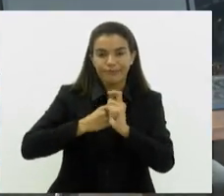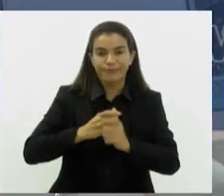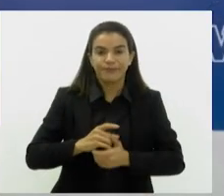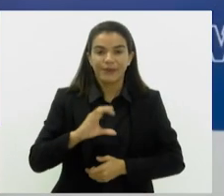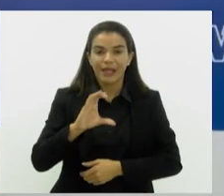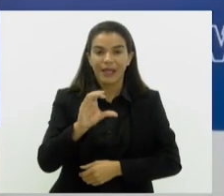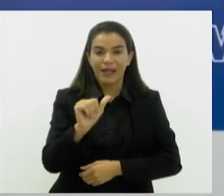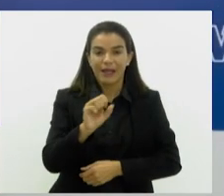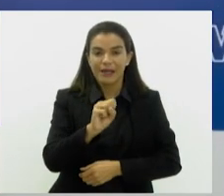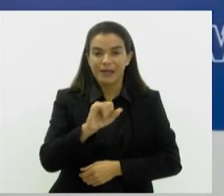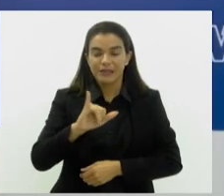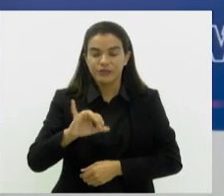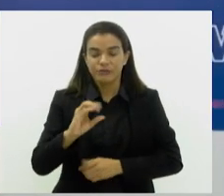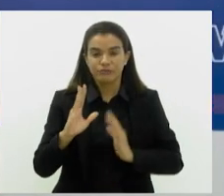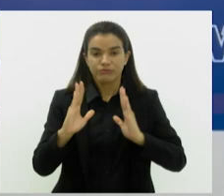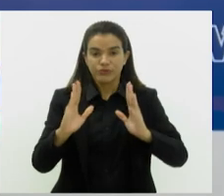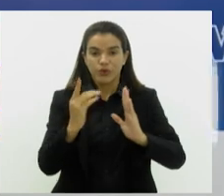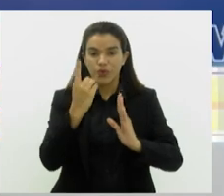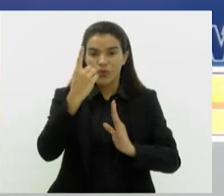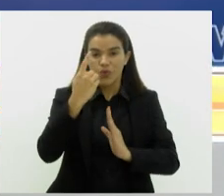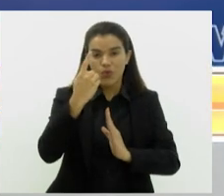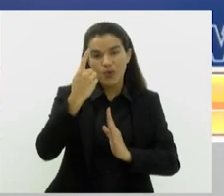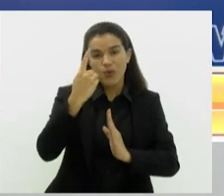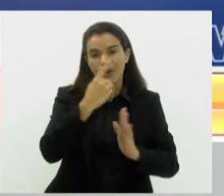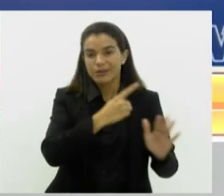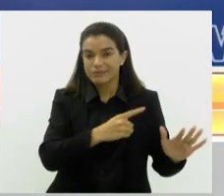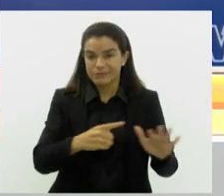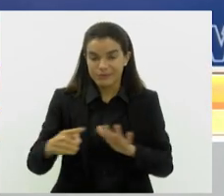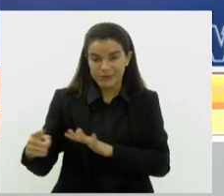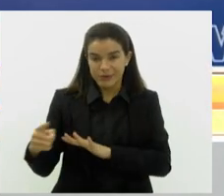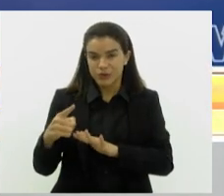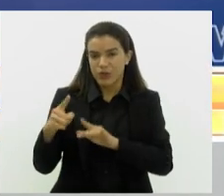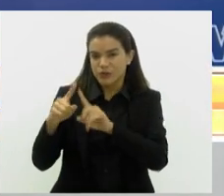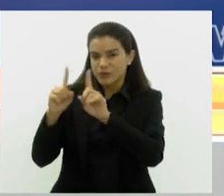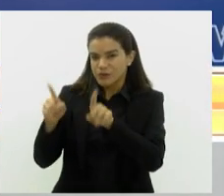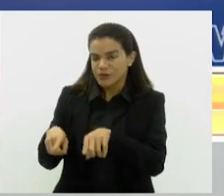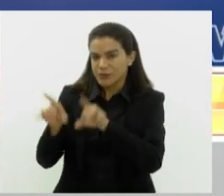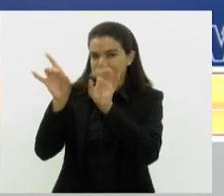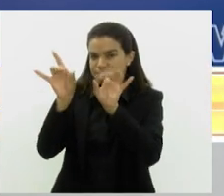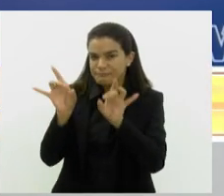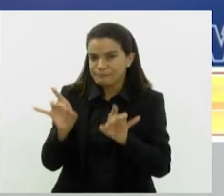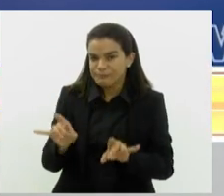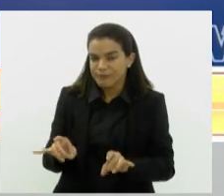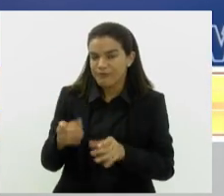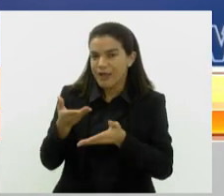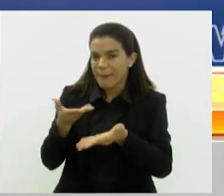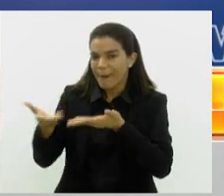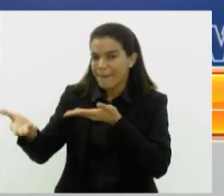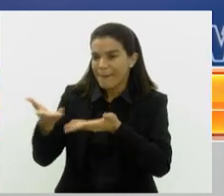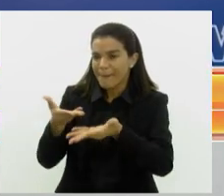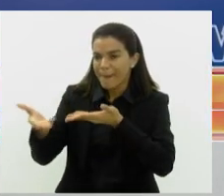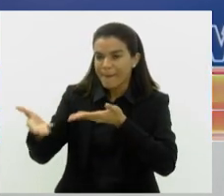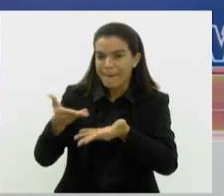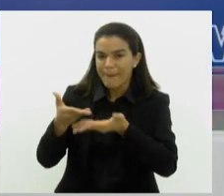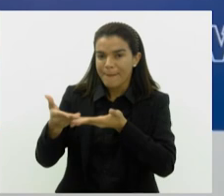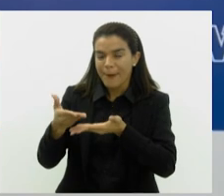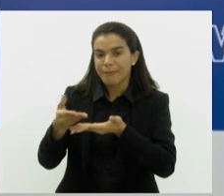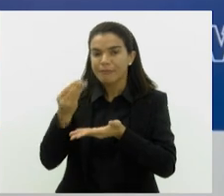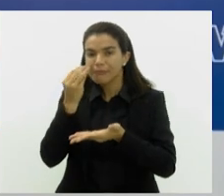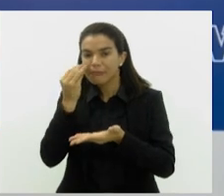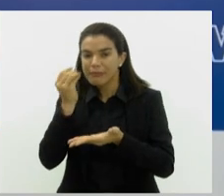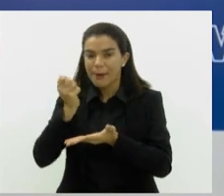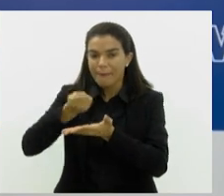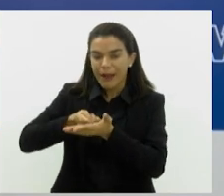Durante uma semana, nossos servidores especializados irão fazer a mediação das negociações sobre